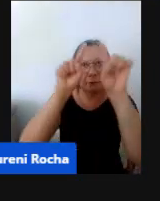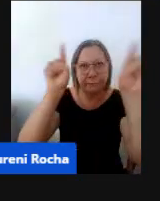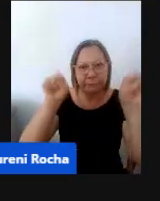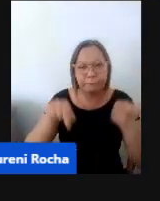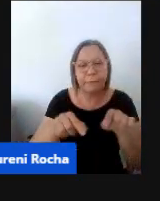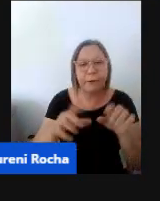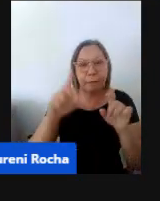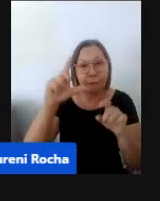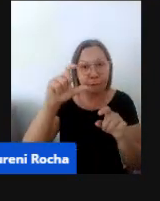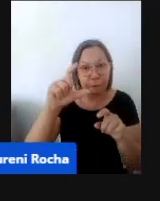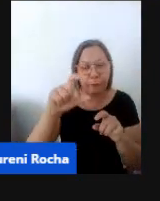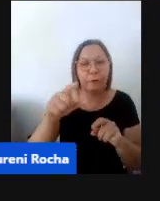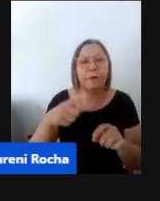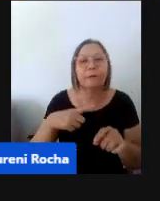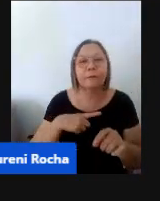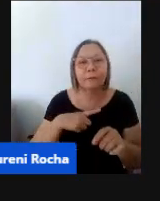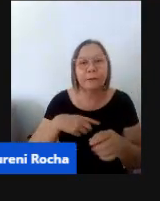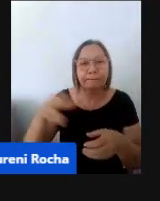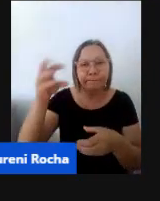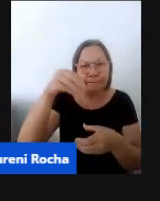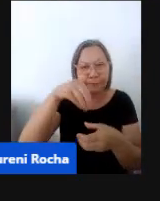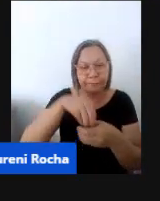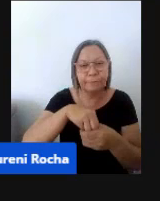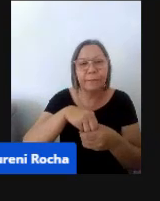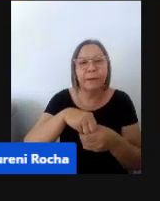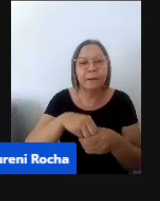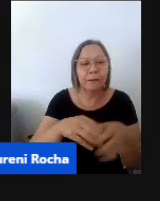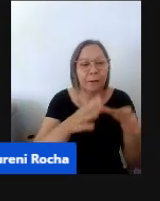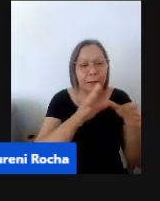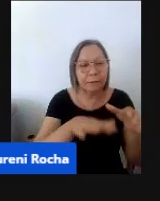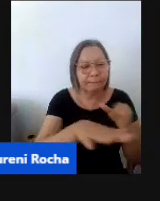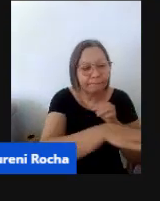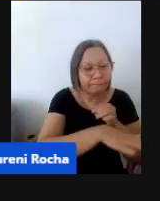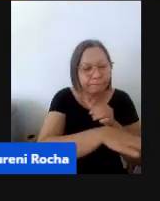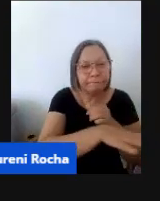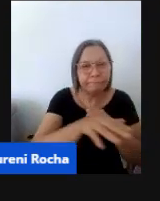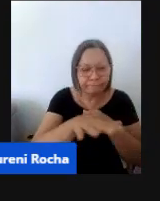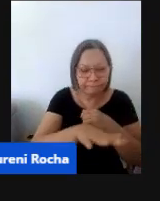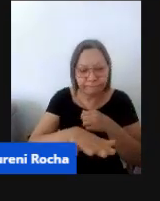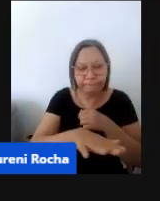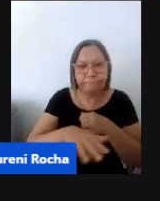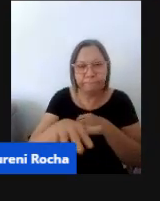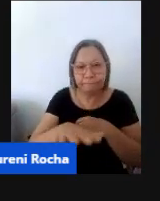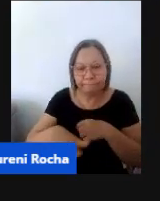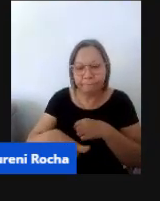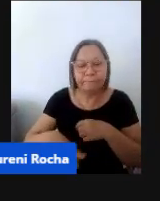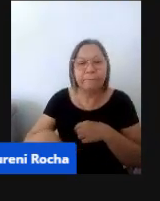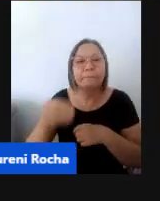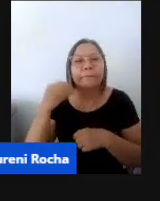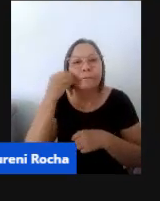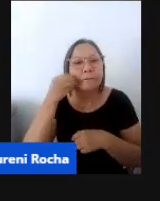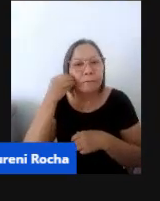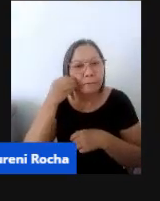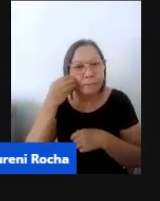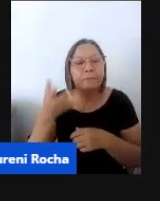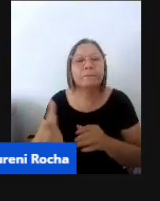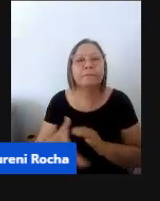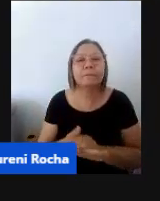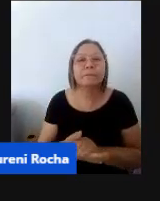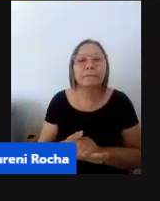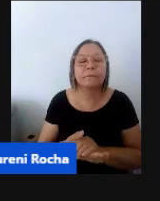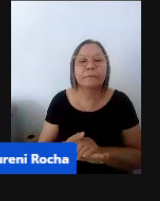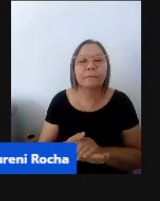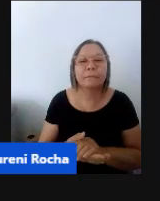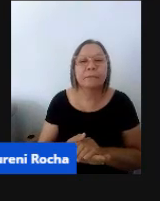gente traz nele os campos de experiência. Só que a gente queria fazer só um destaque, que na